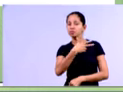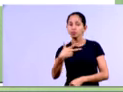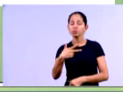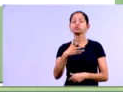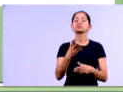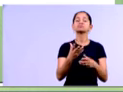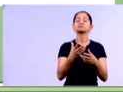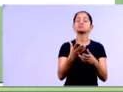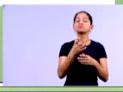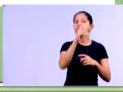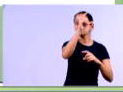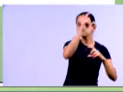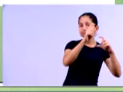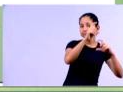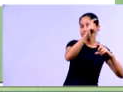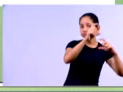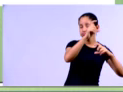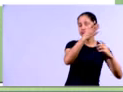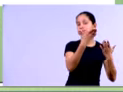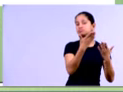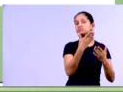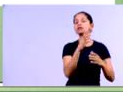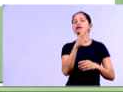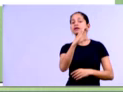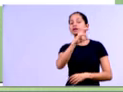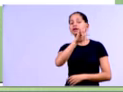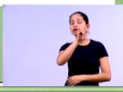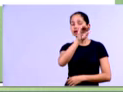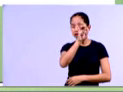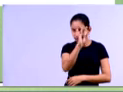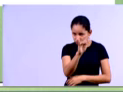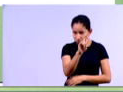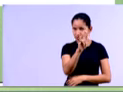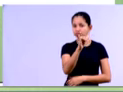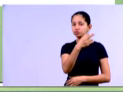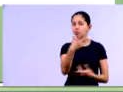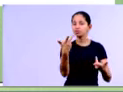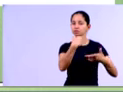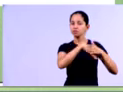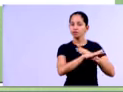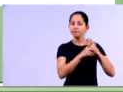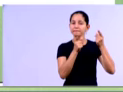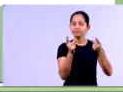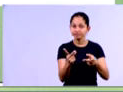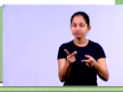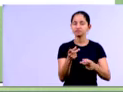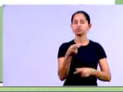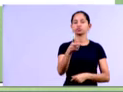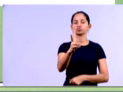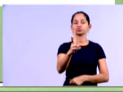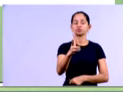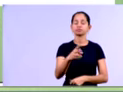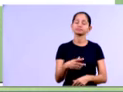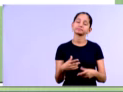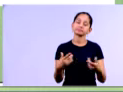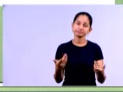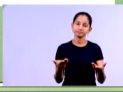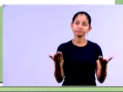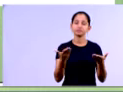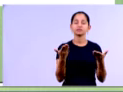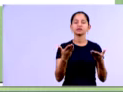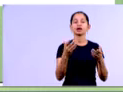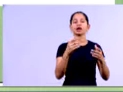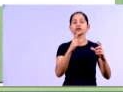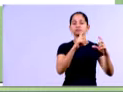alocados nessas duas contas aí, ok? Clientes e estoques. No ativo não circulante, nós temos aí na